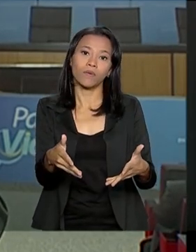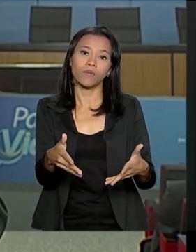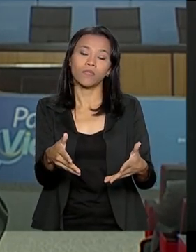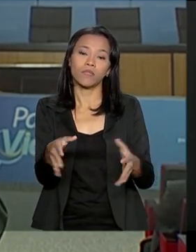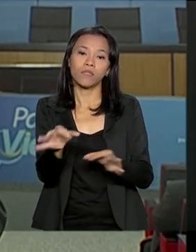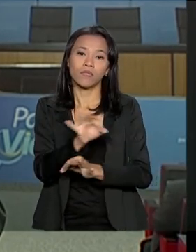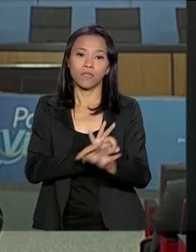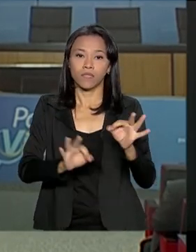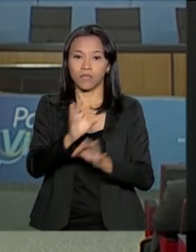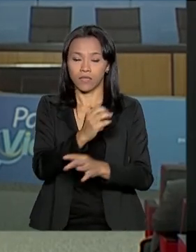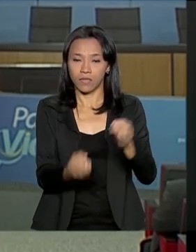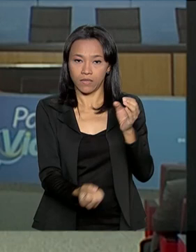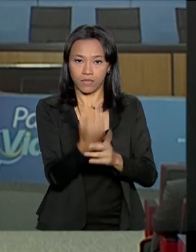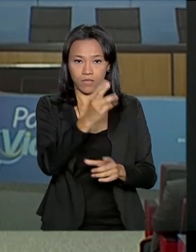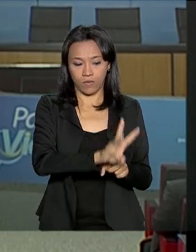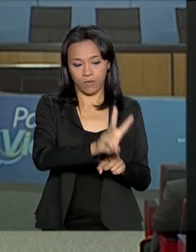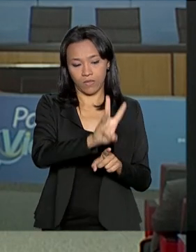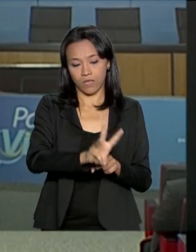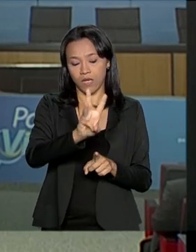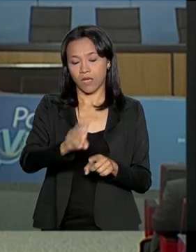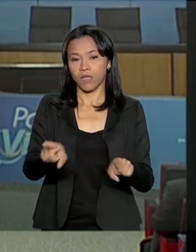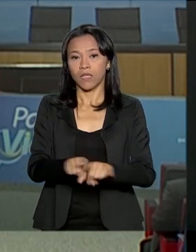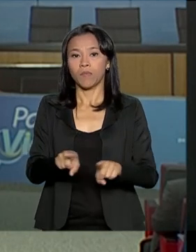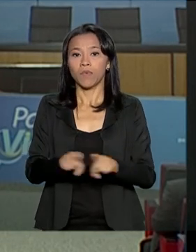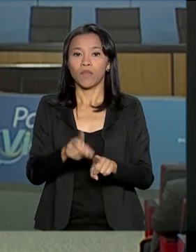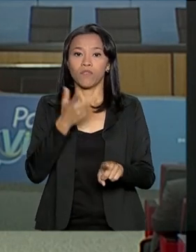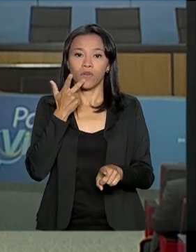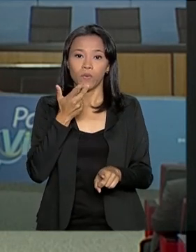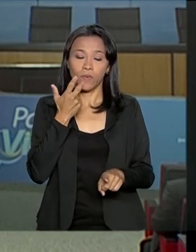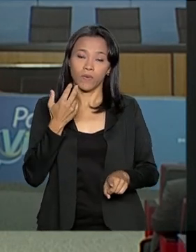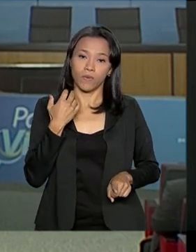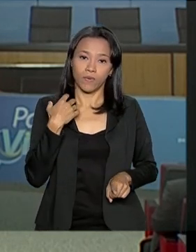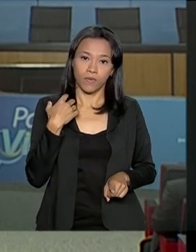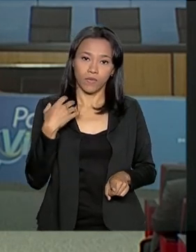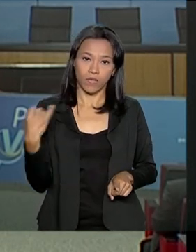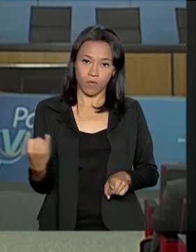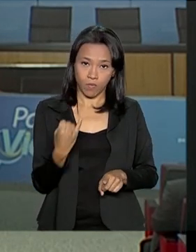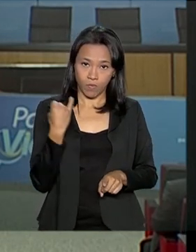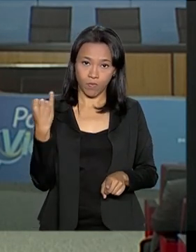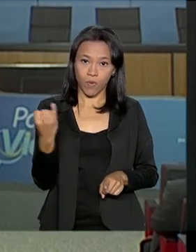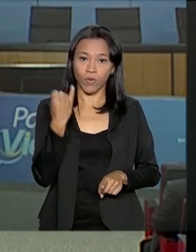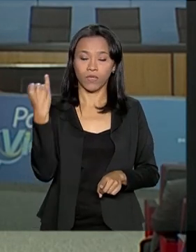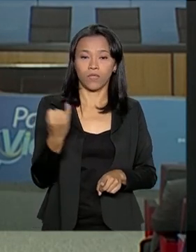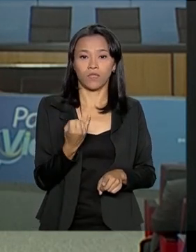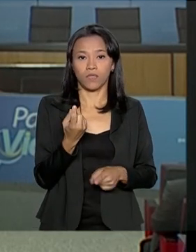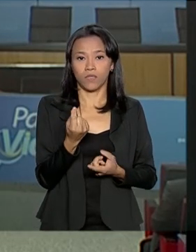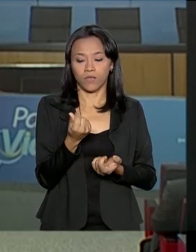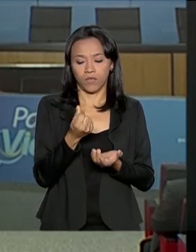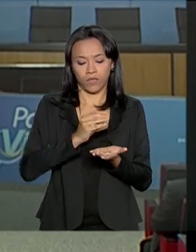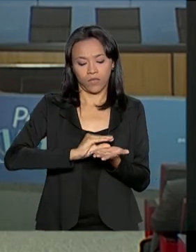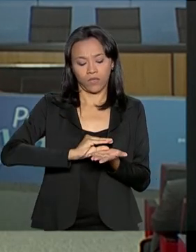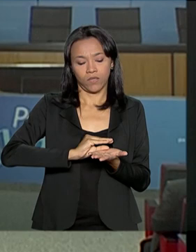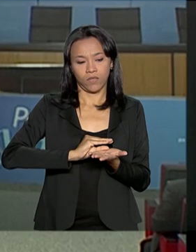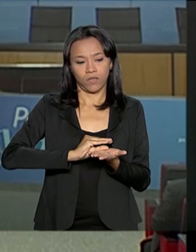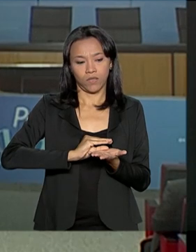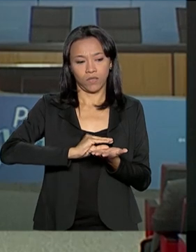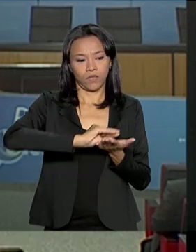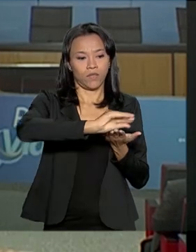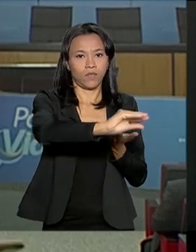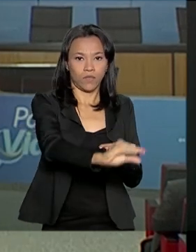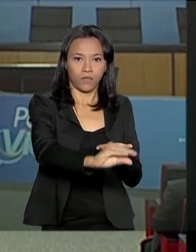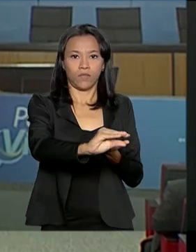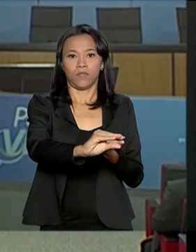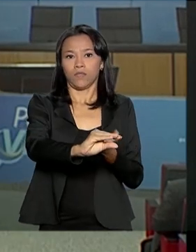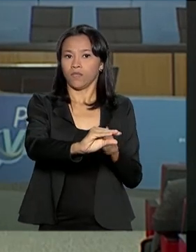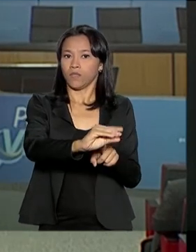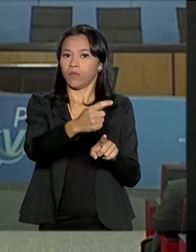também falou da importância da transferência de renda para as pessoas que realmente precisam da transferência